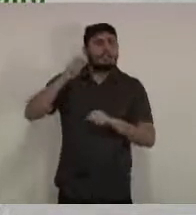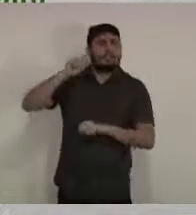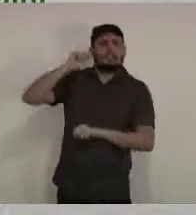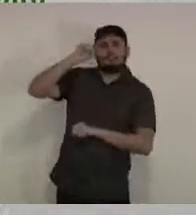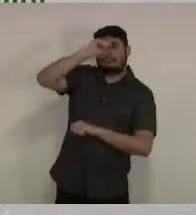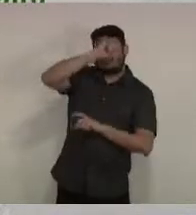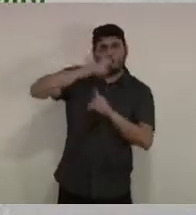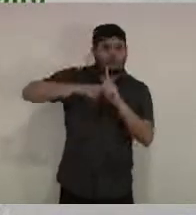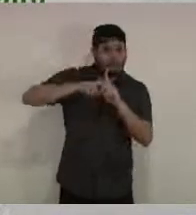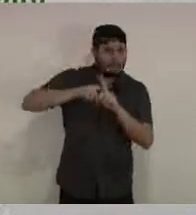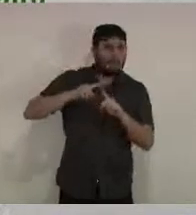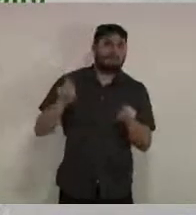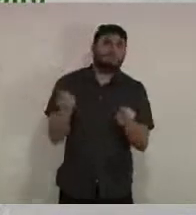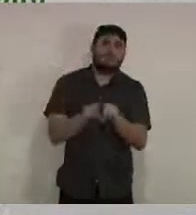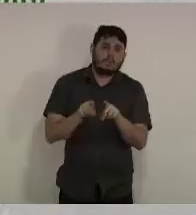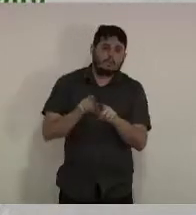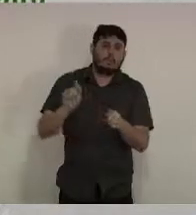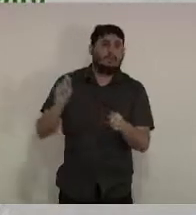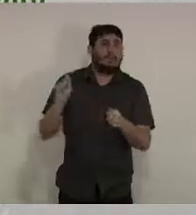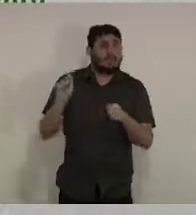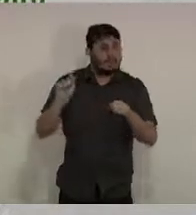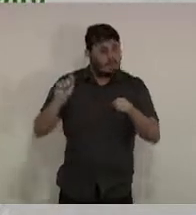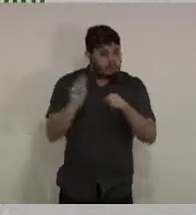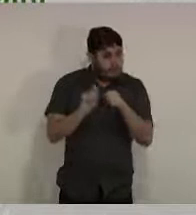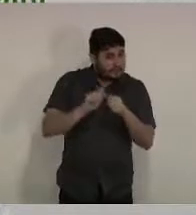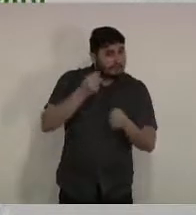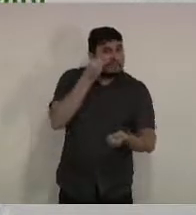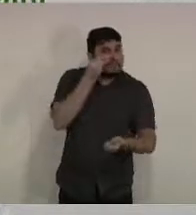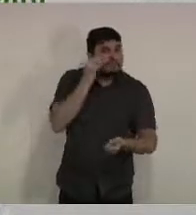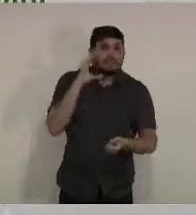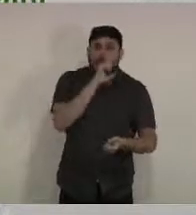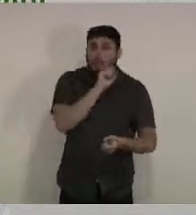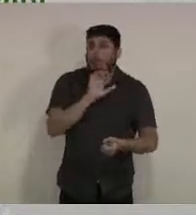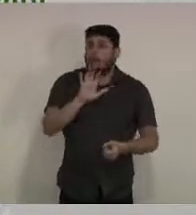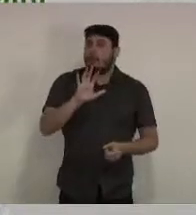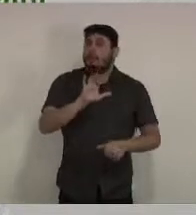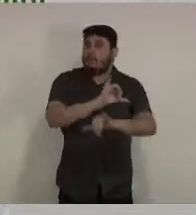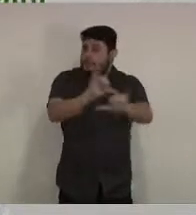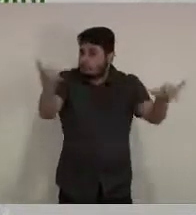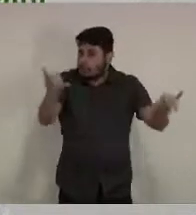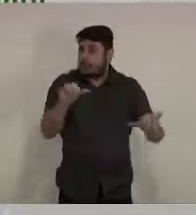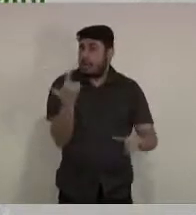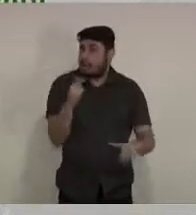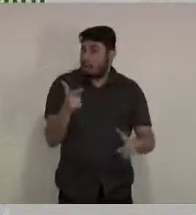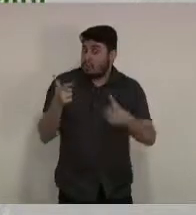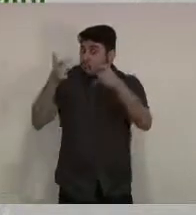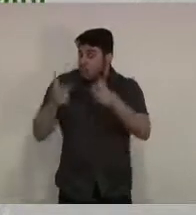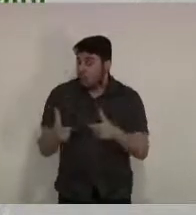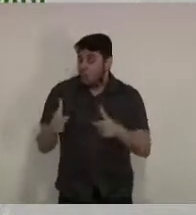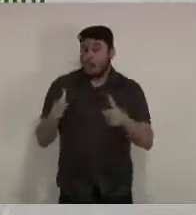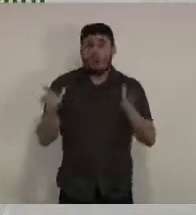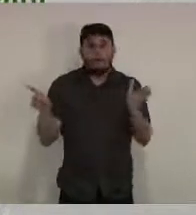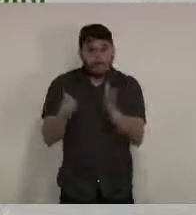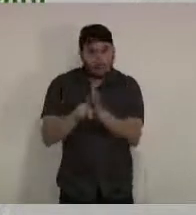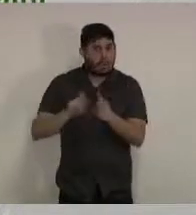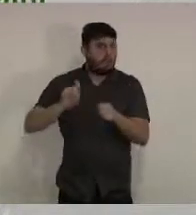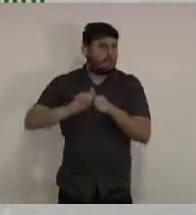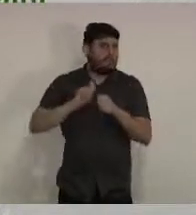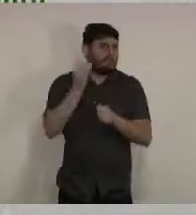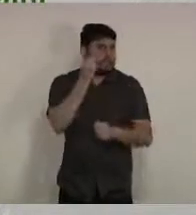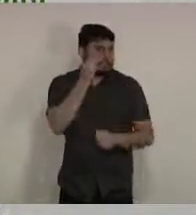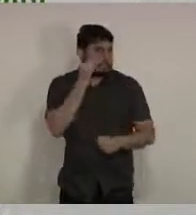testagem. importante dizer, não haverá ponto fixo de testagem, as equipes de testagem, elas de maneira aleatória,